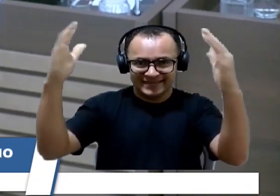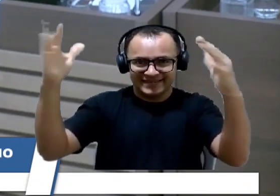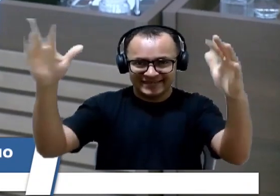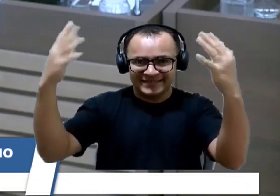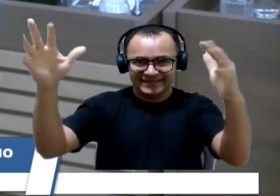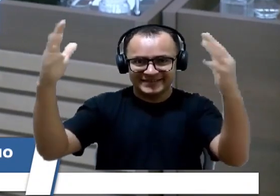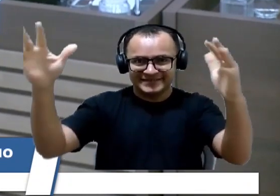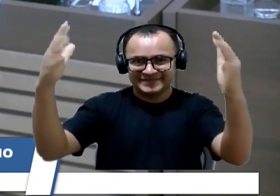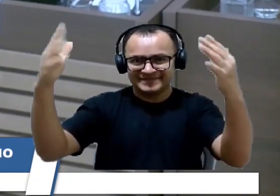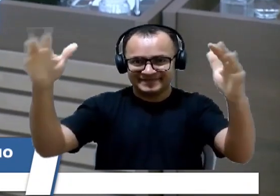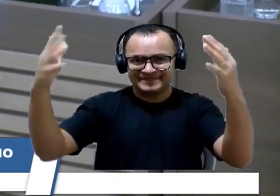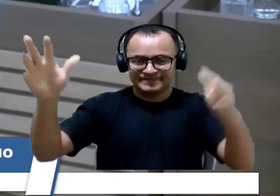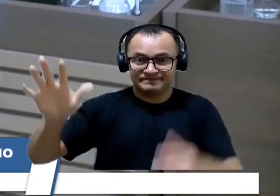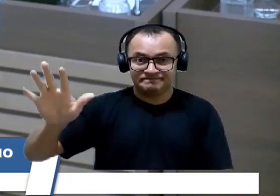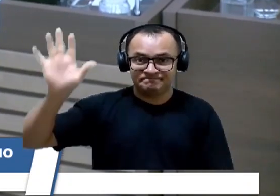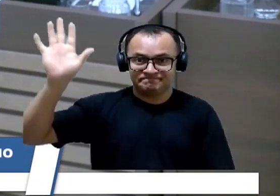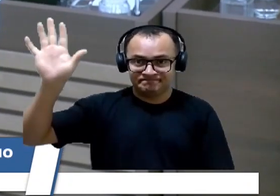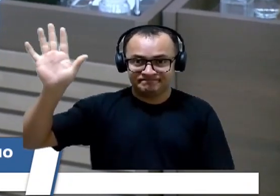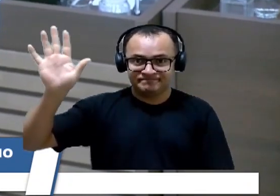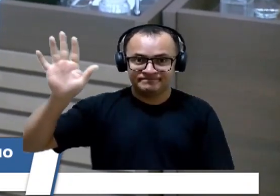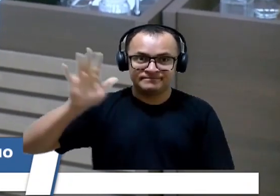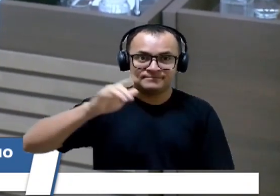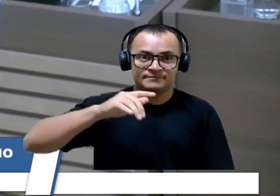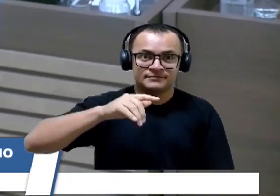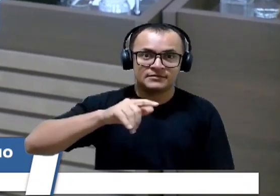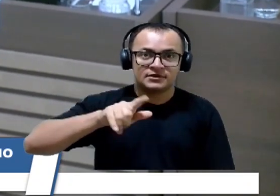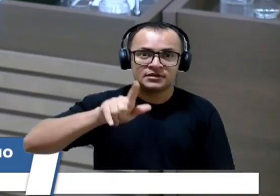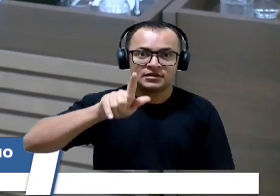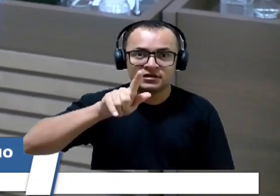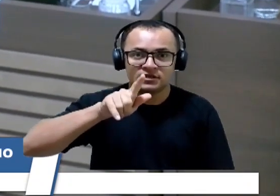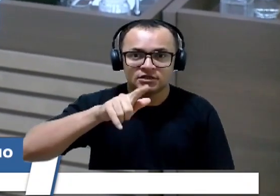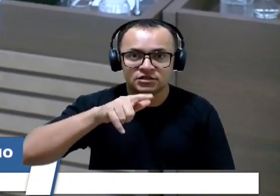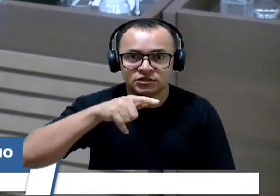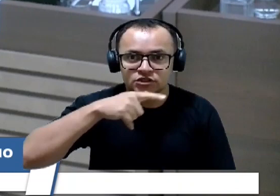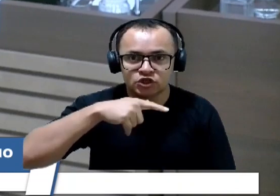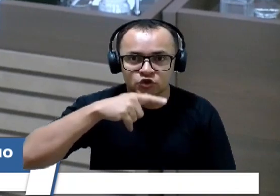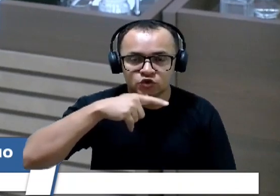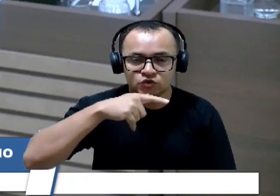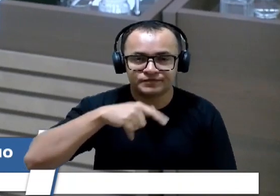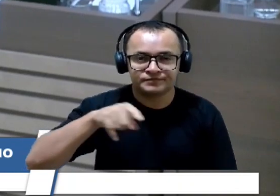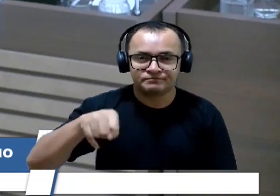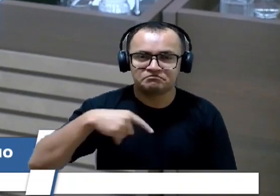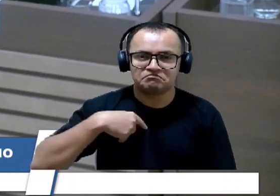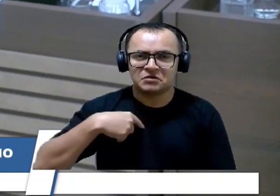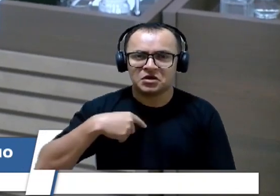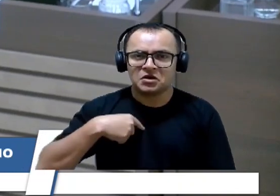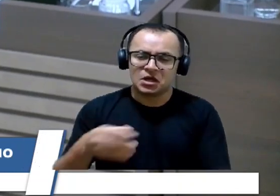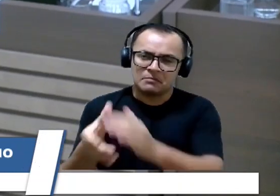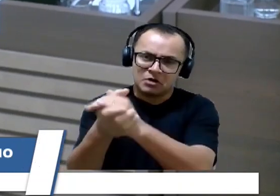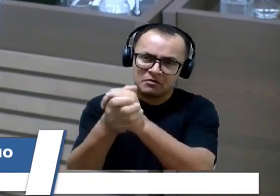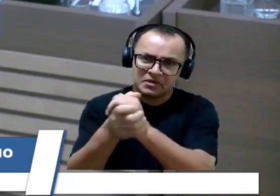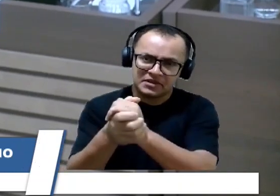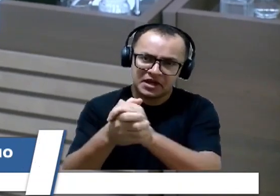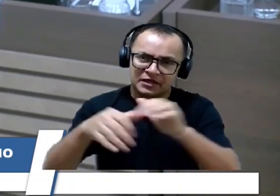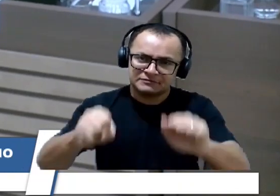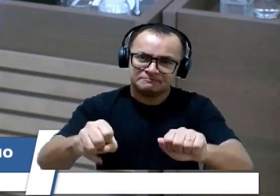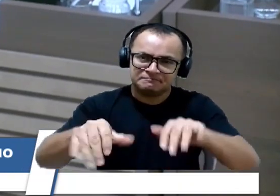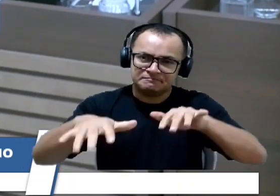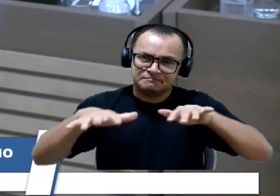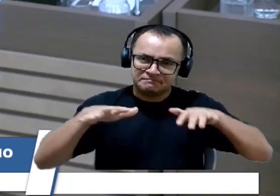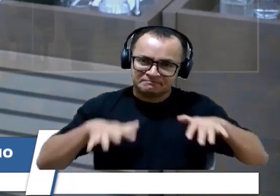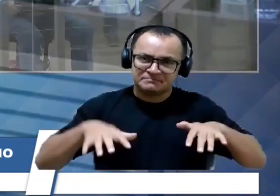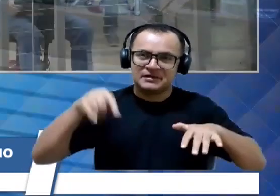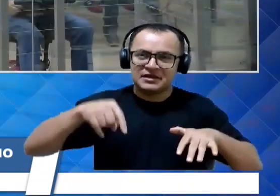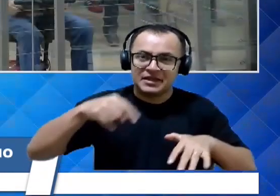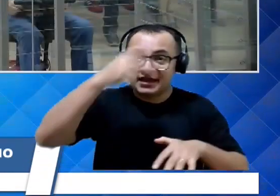Justificativa de voto, Gilson Pérezado. Queria, em primeiro lugar, cumprimentar toda a plateia, as pessoas do